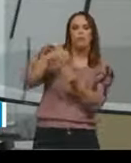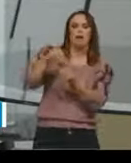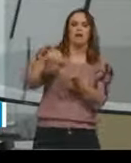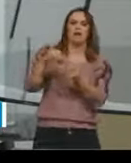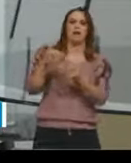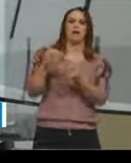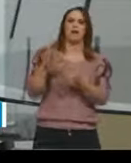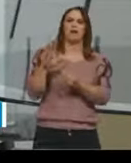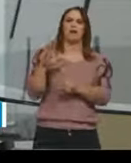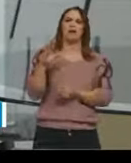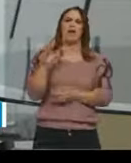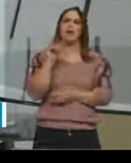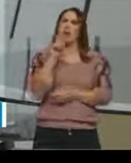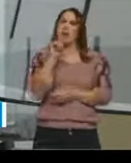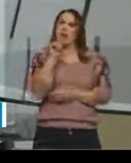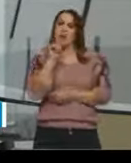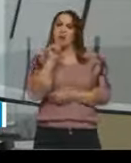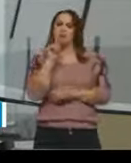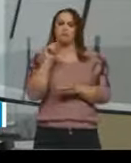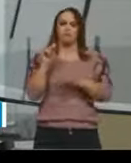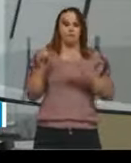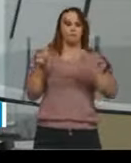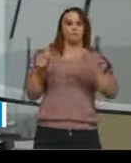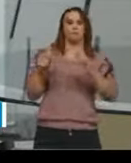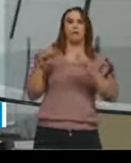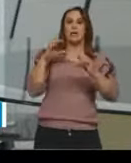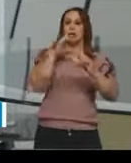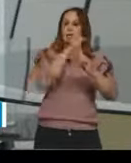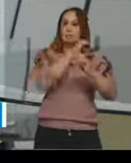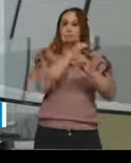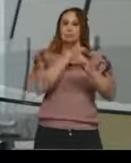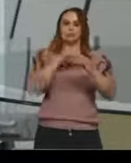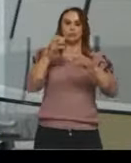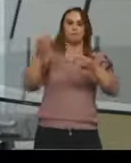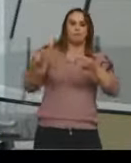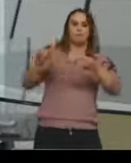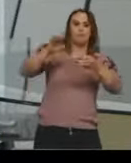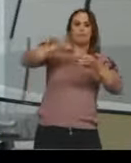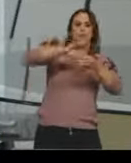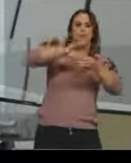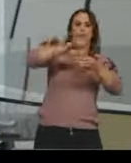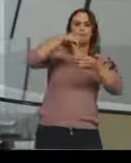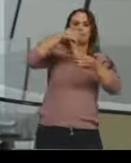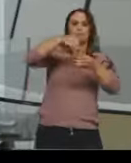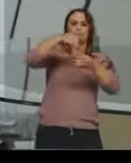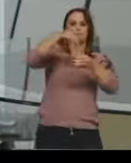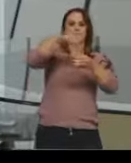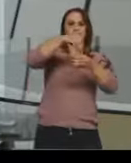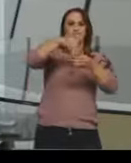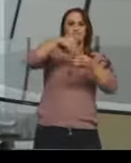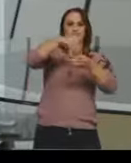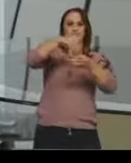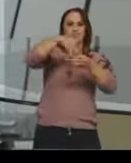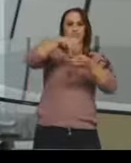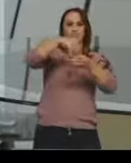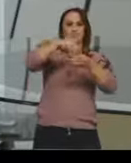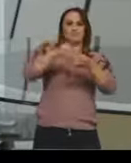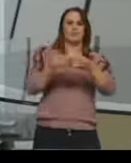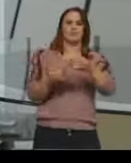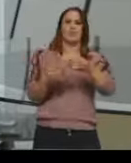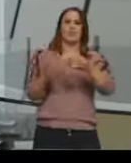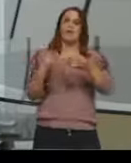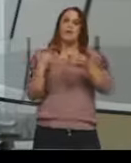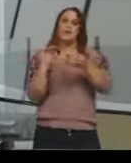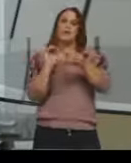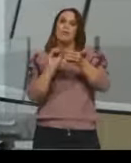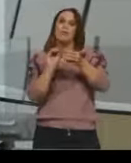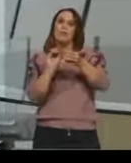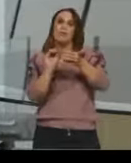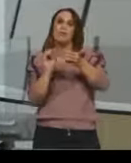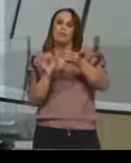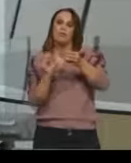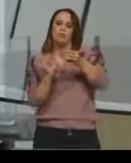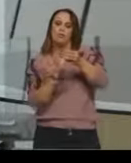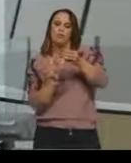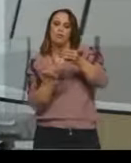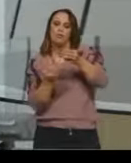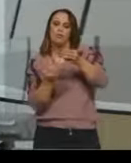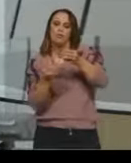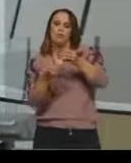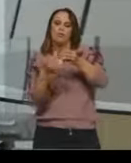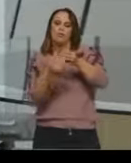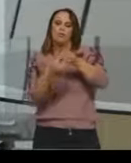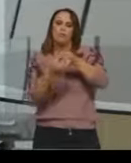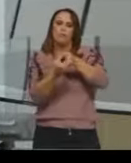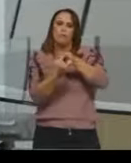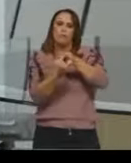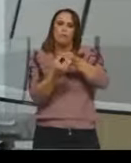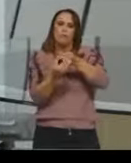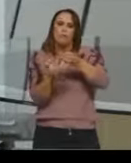imagem. Fazendo, então, os furinhos, aonde eu vou esperar a agarose, digamos, né, ela se solidificar